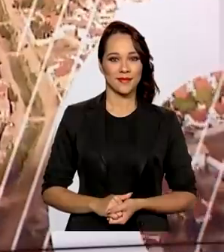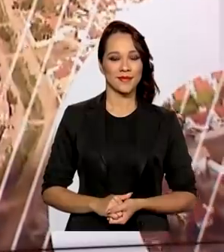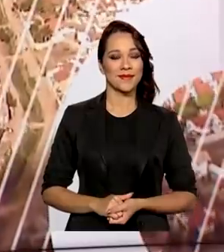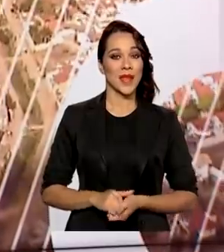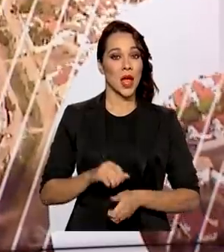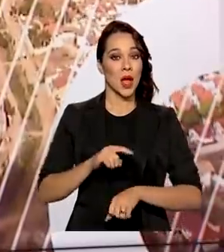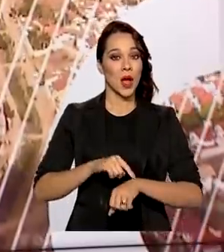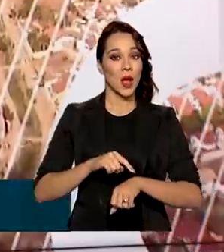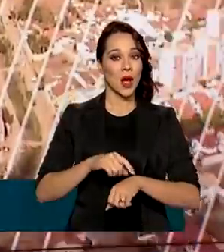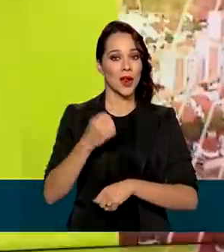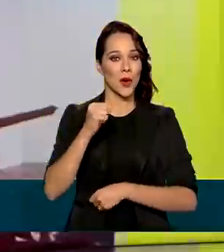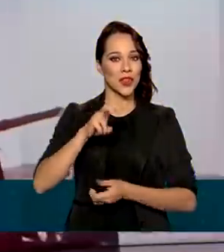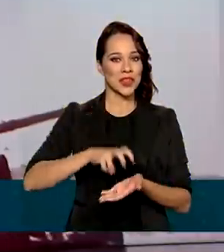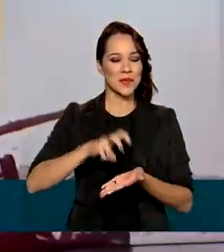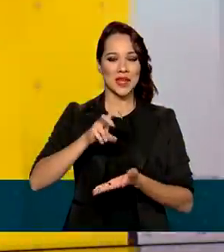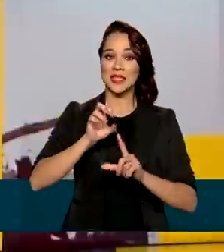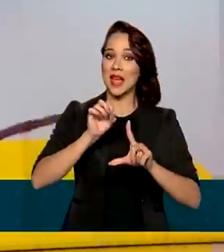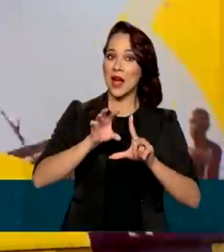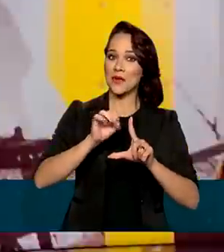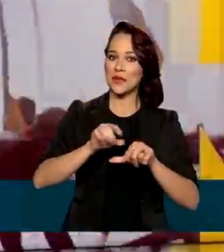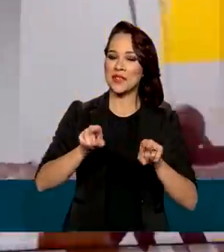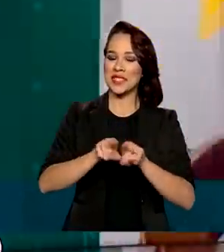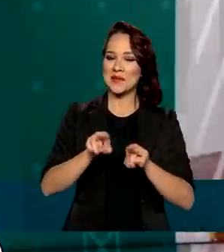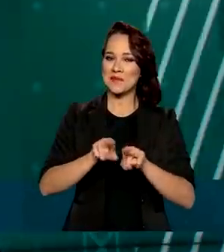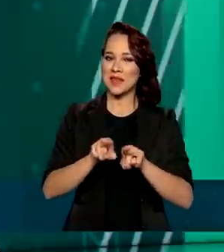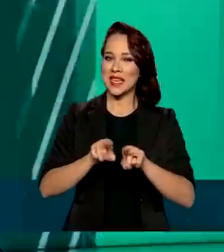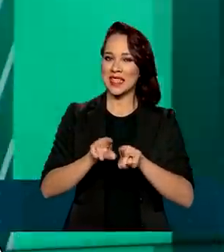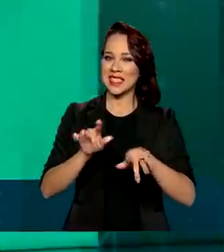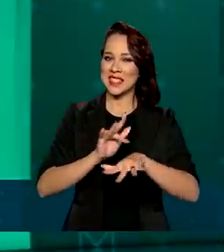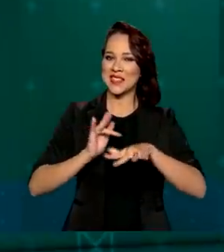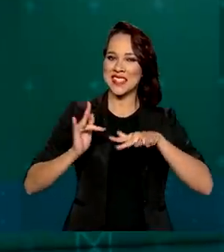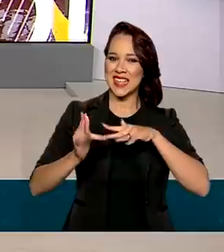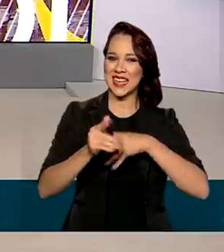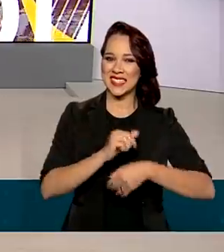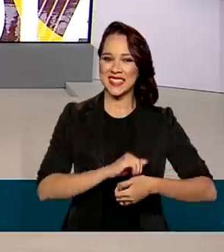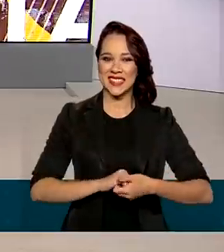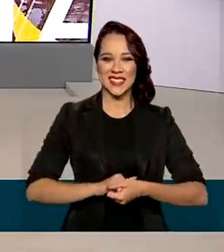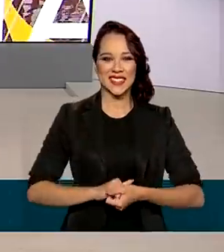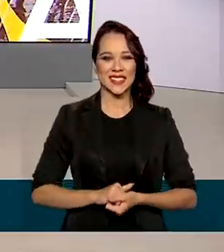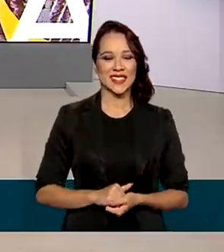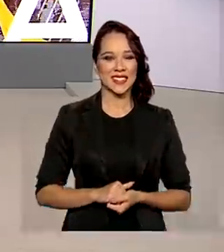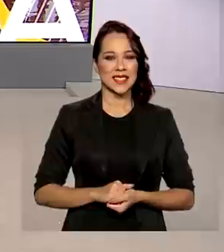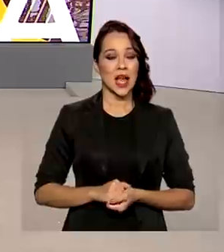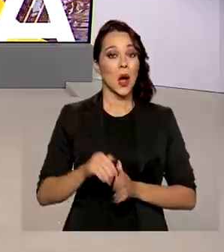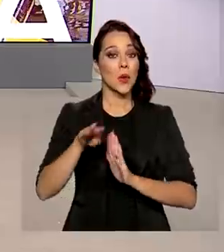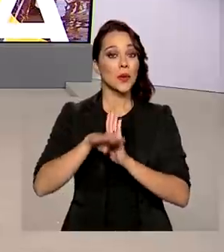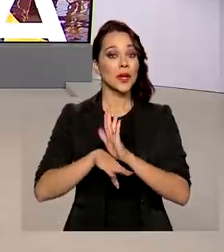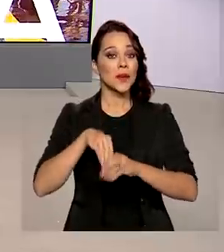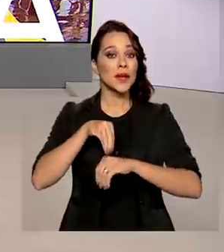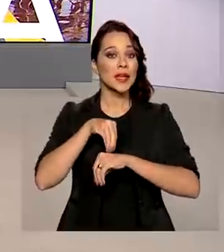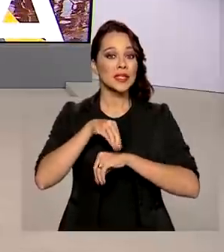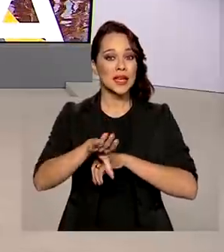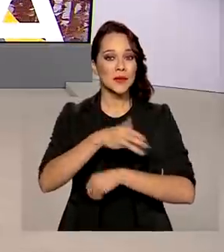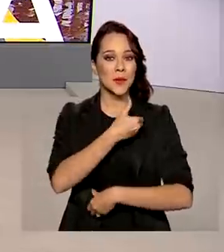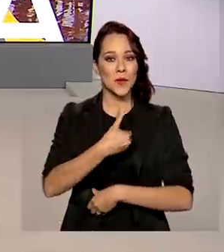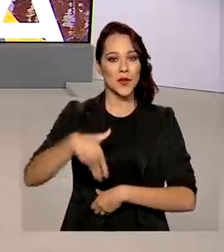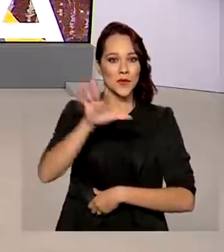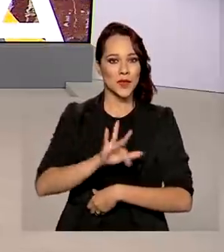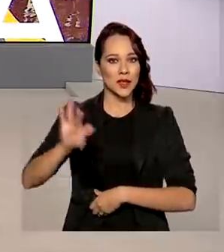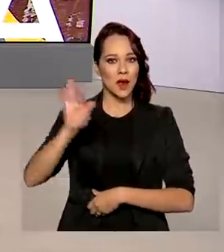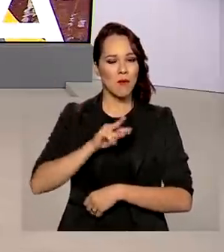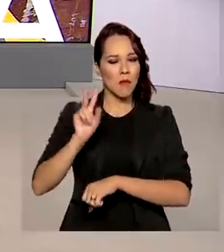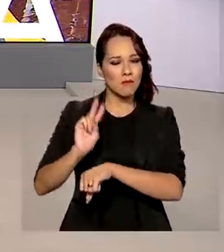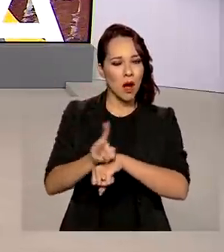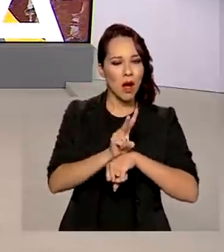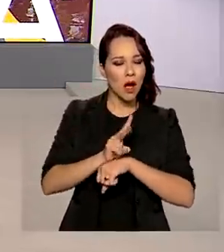Oito horas da manhã, estamos ao vivo também pelas redes sociais. Um programa lançado pelo governo federal